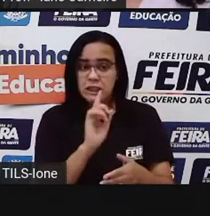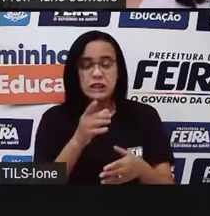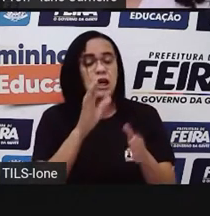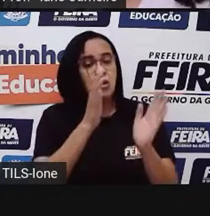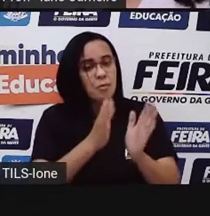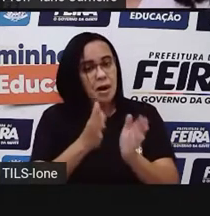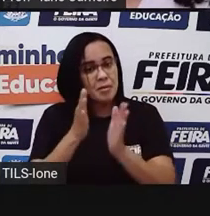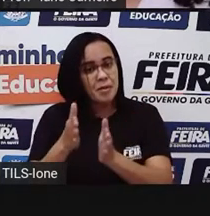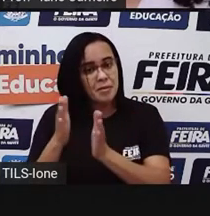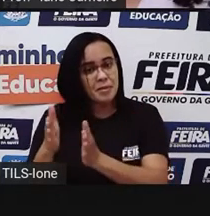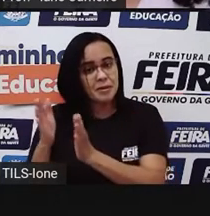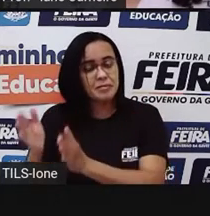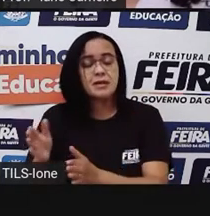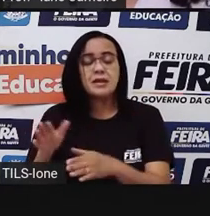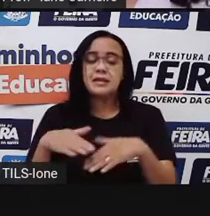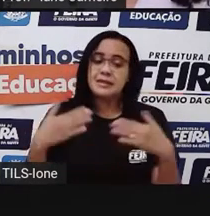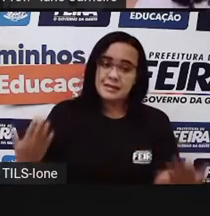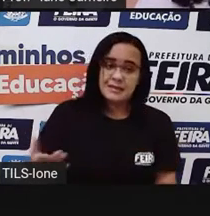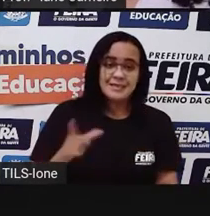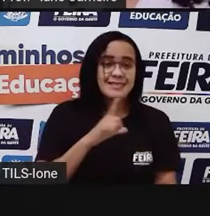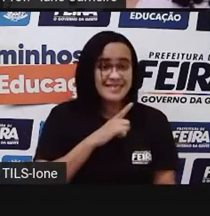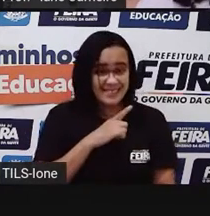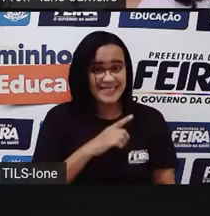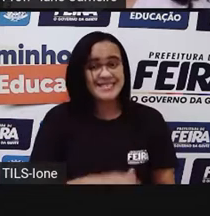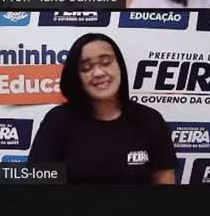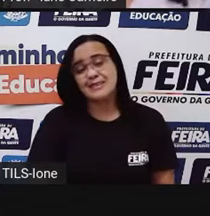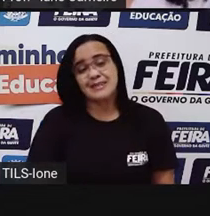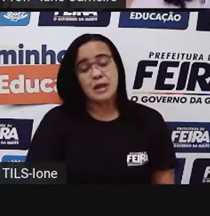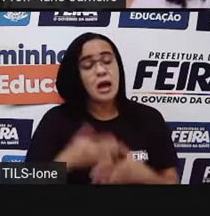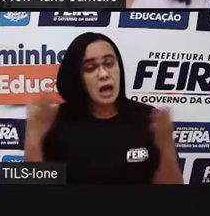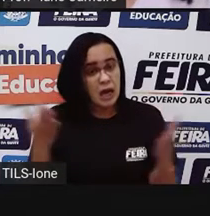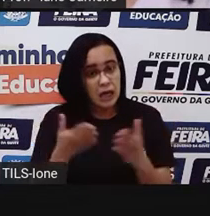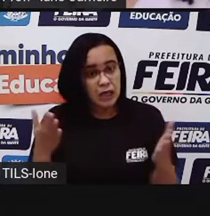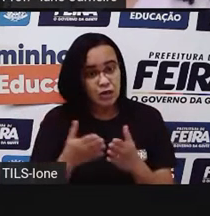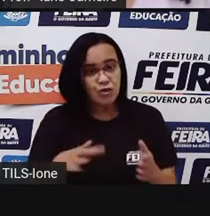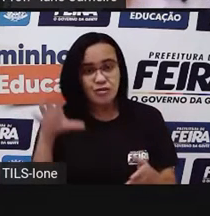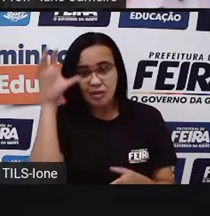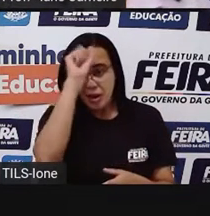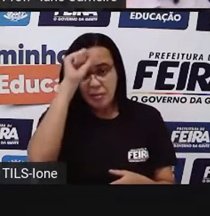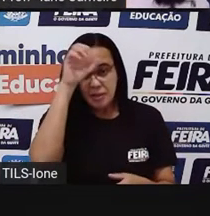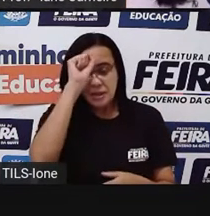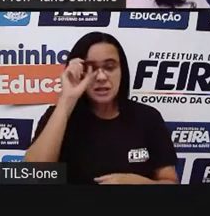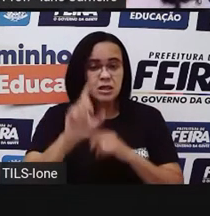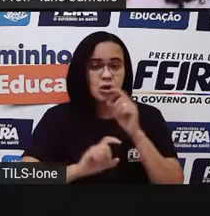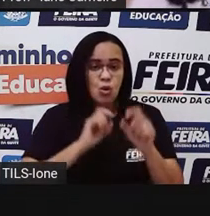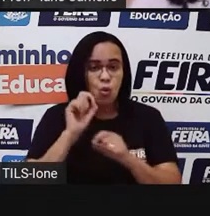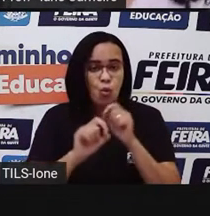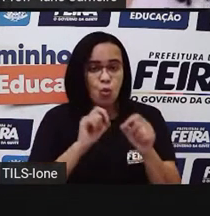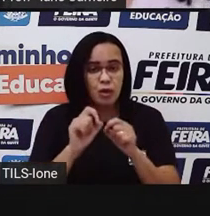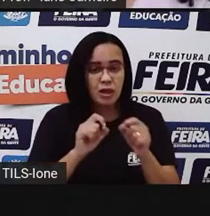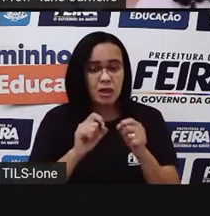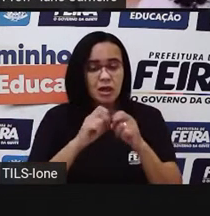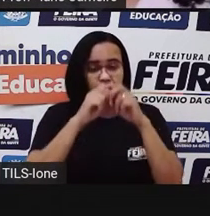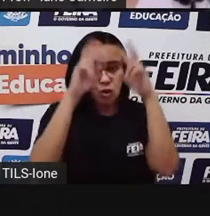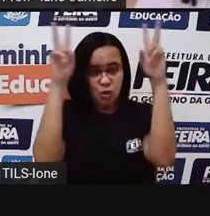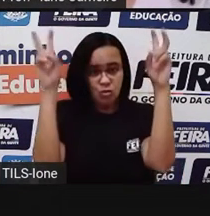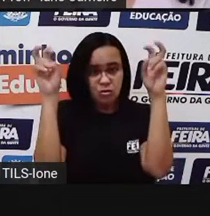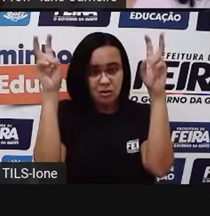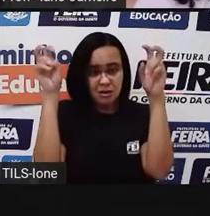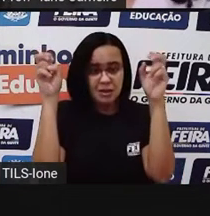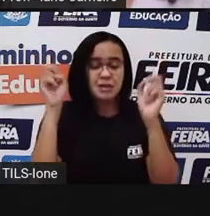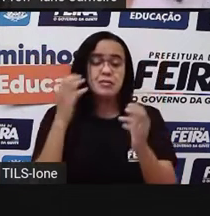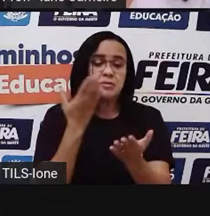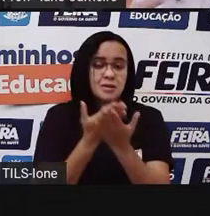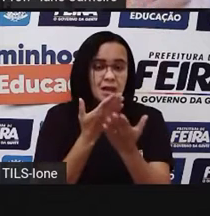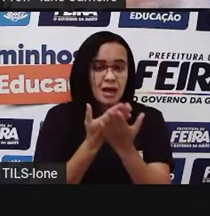transportes nessas duas categorias. A gente vai conversar agora, né? O tema da nossa aula é esse. Como é que os